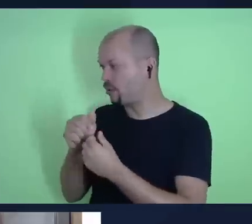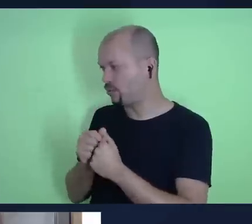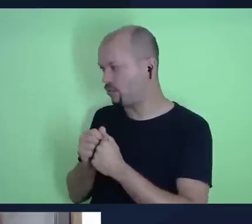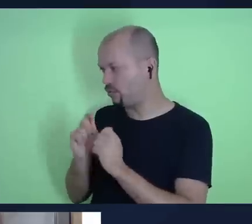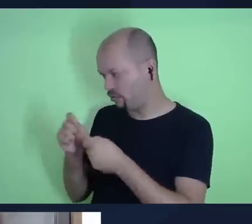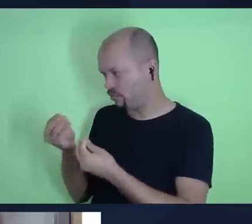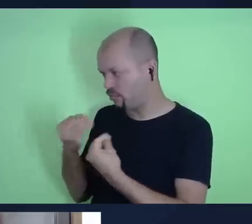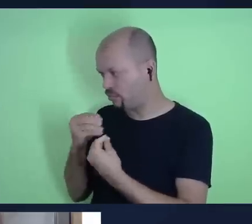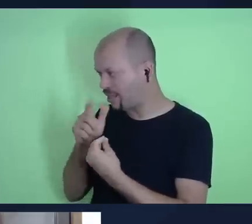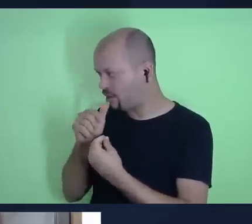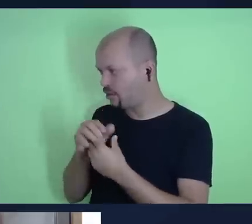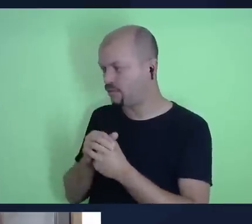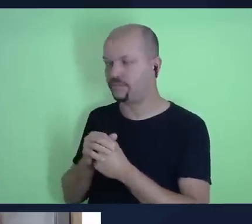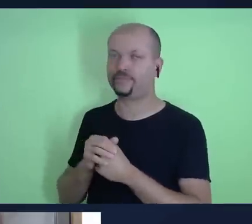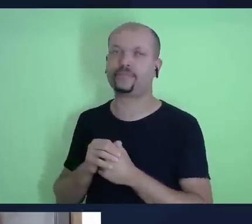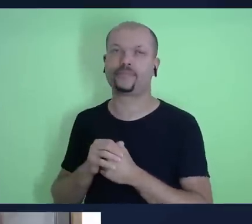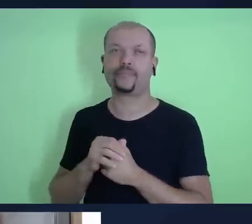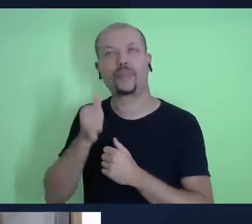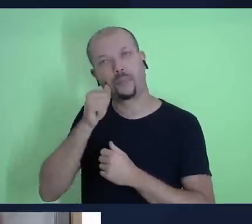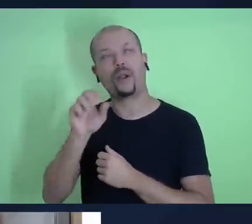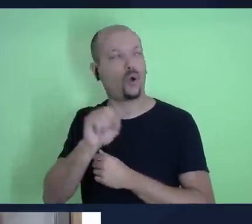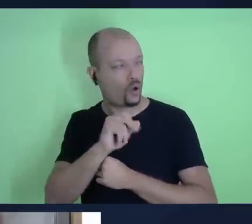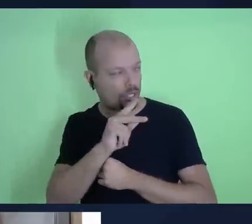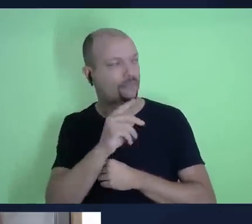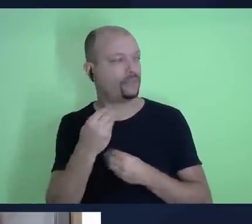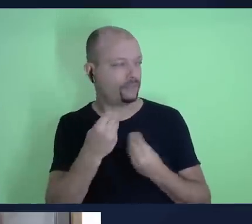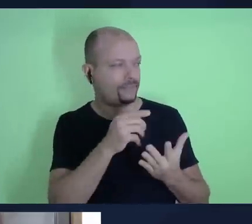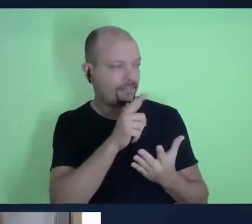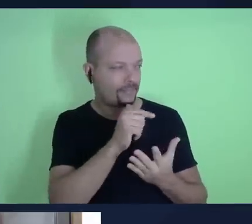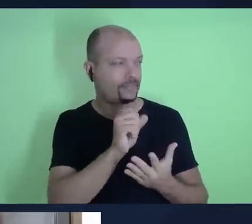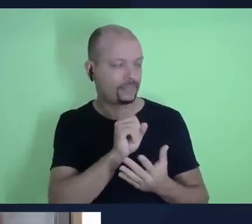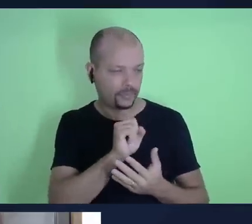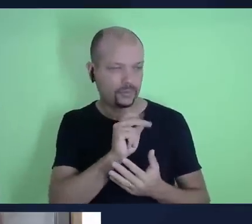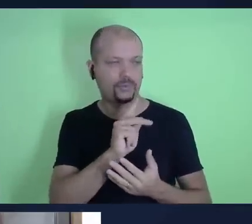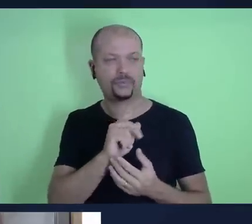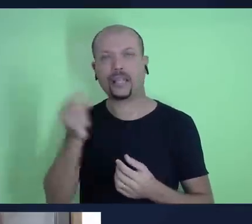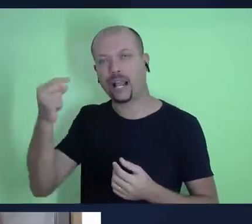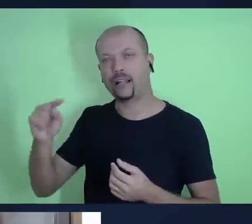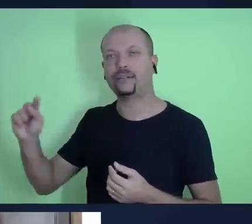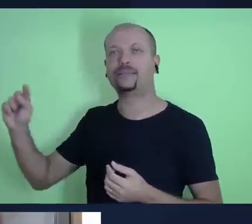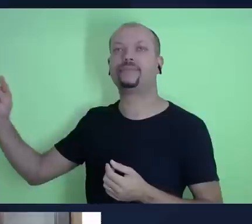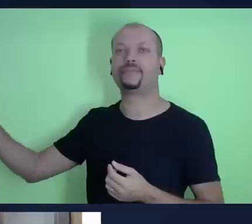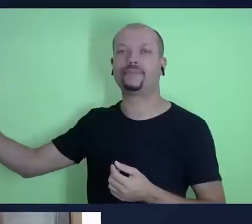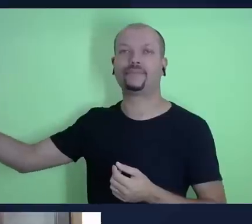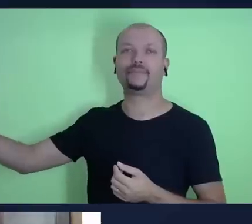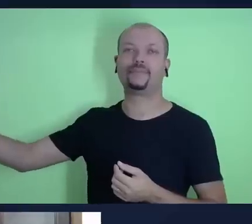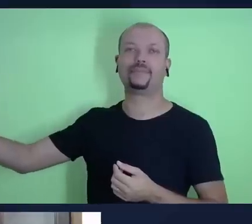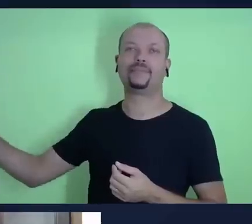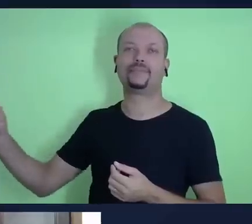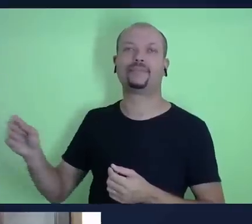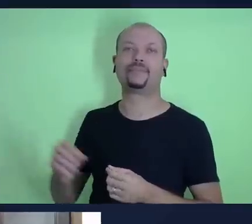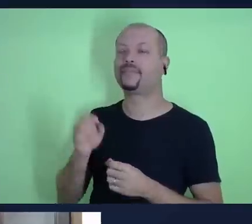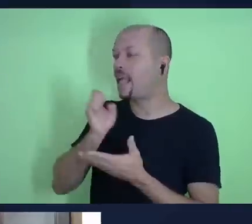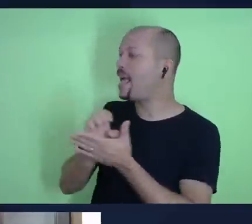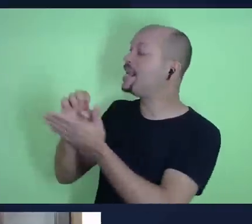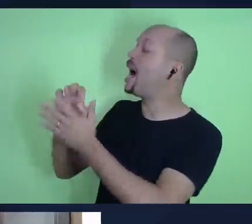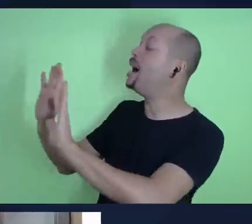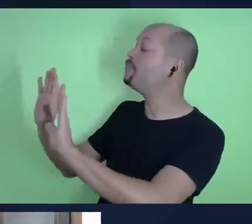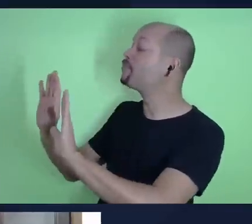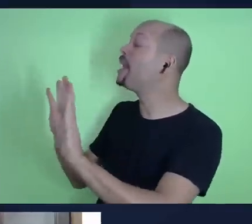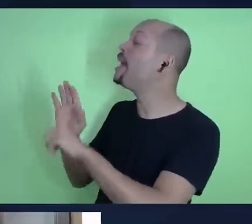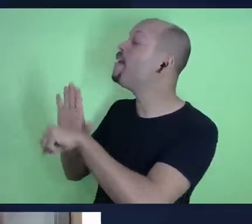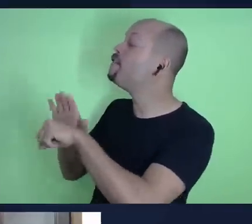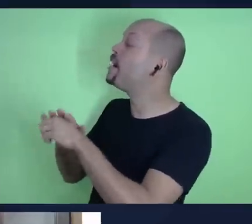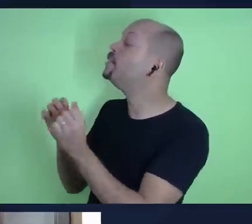primeiro ele pede água a mulher ok eu vou te dar água enquanto ela saía para pegar água Elias fala assim por favor me faz um pão